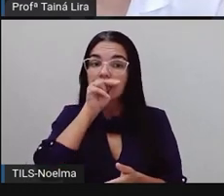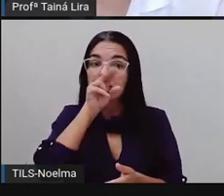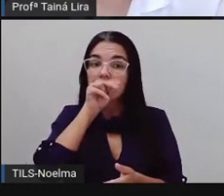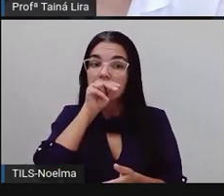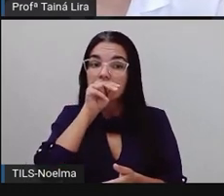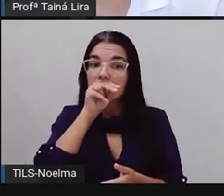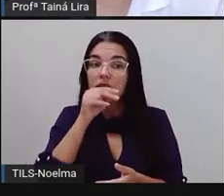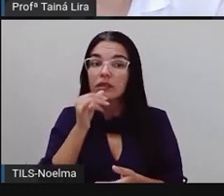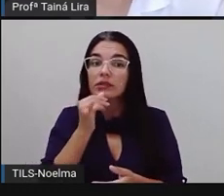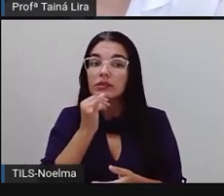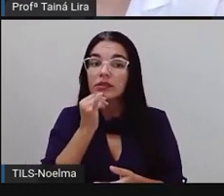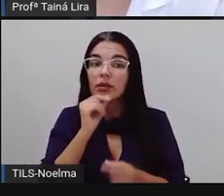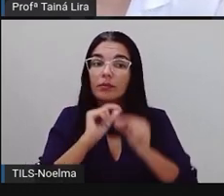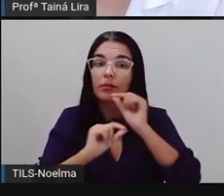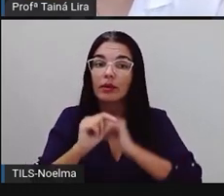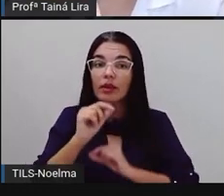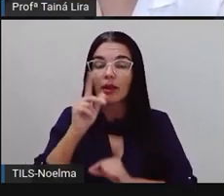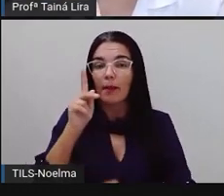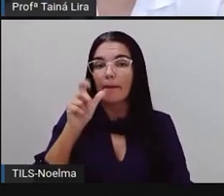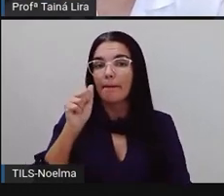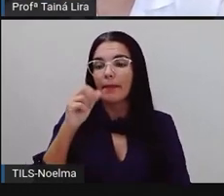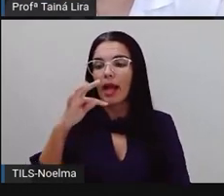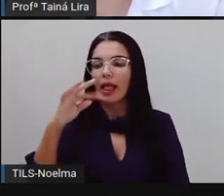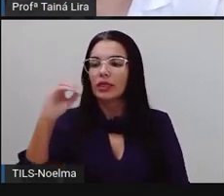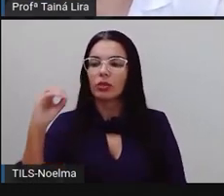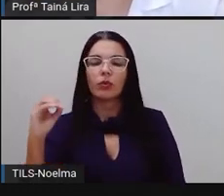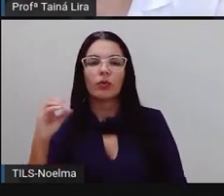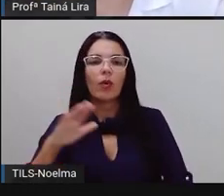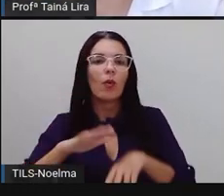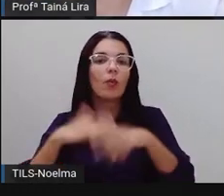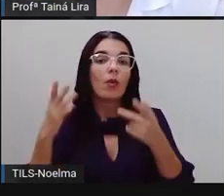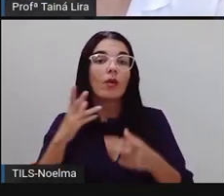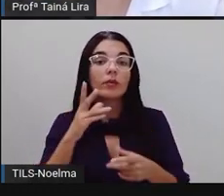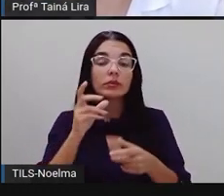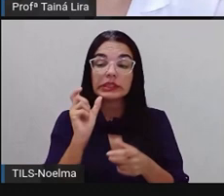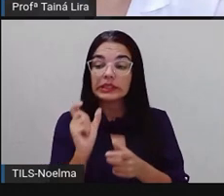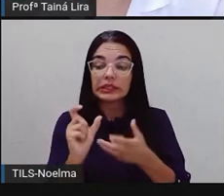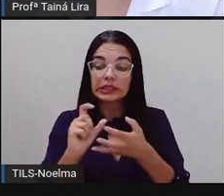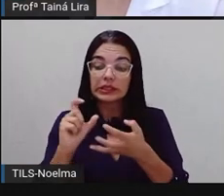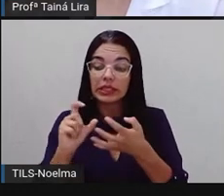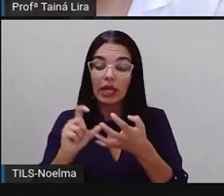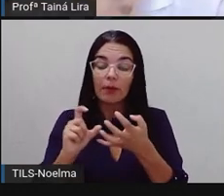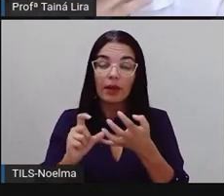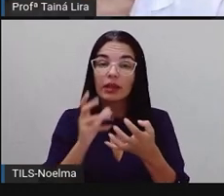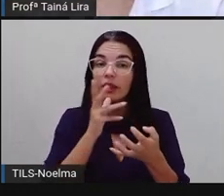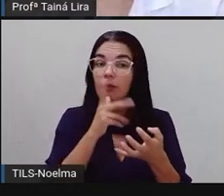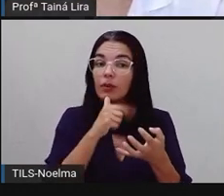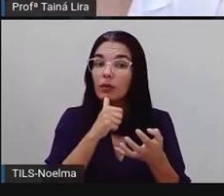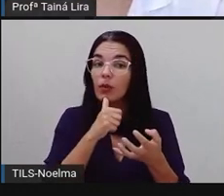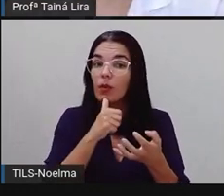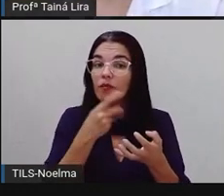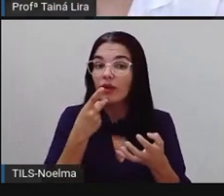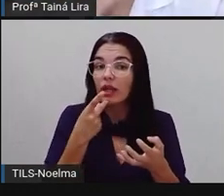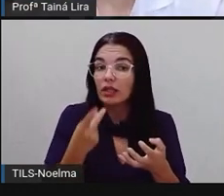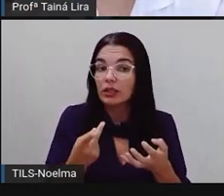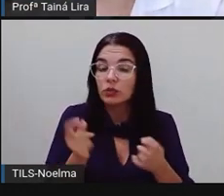Olha lá. Pato. Qual foi a sílaba que eu demorei mais pronunciando? Ó. Pato.